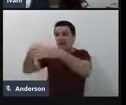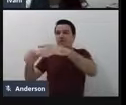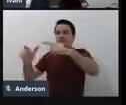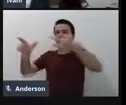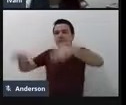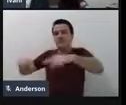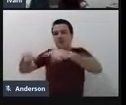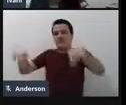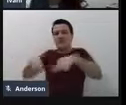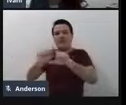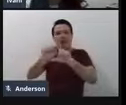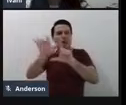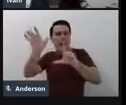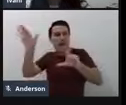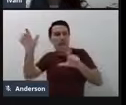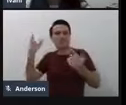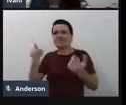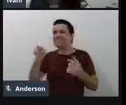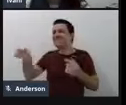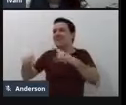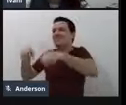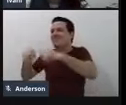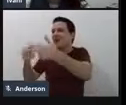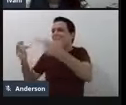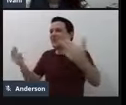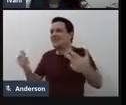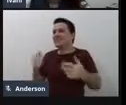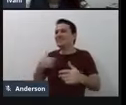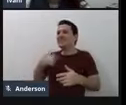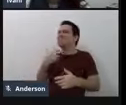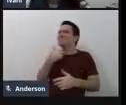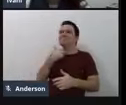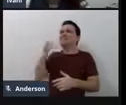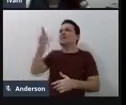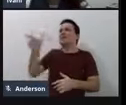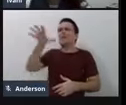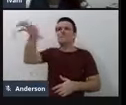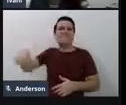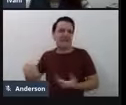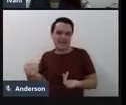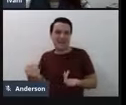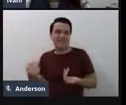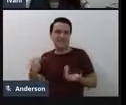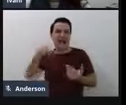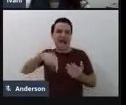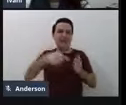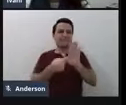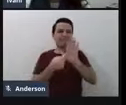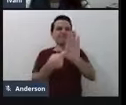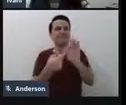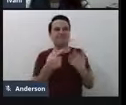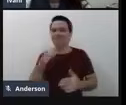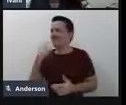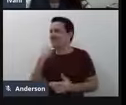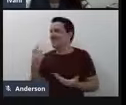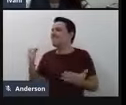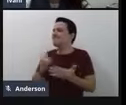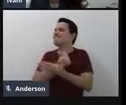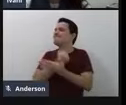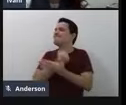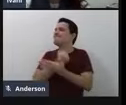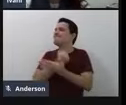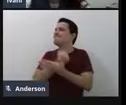esses recursos em casa, não os tenho, né, para fazer demonstração. E aí eu pensei, poxa, a gente pode